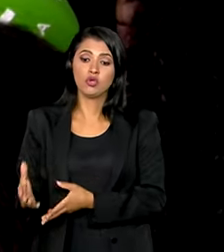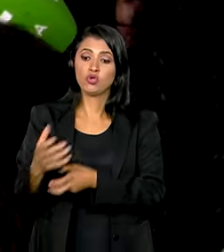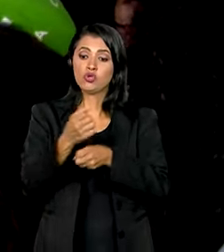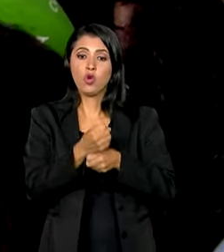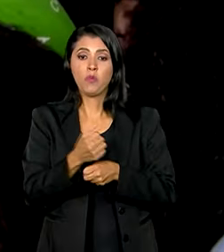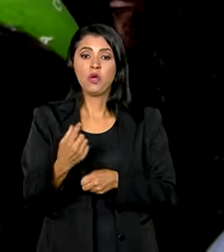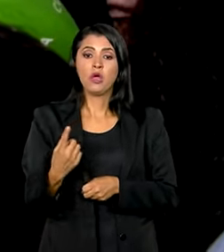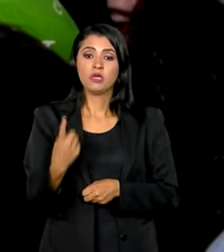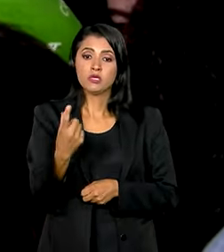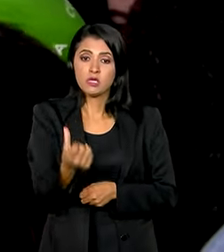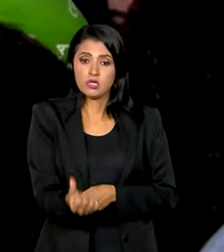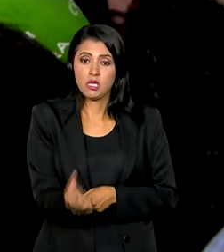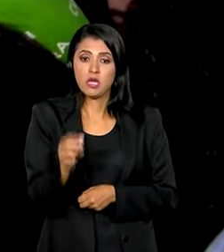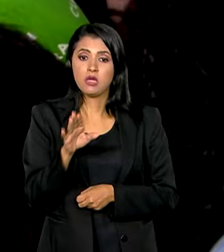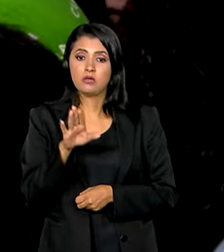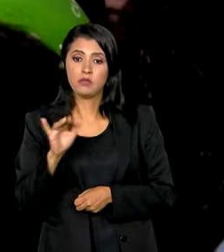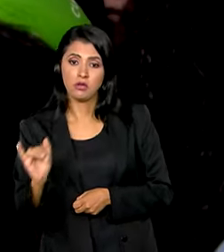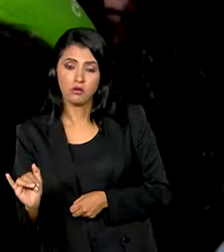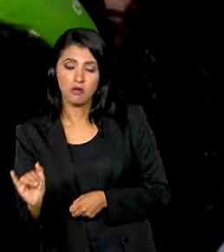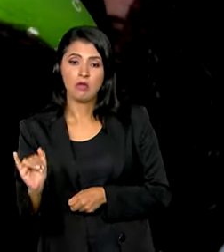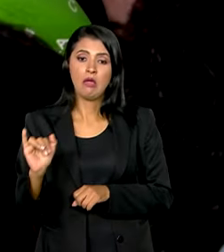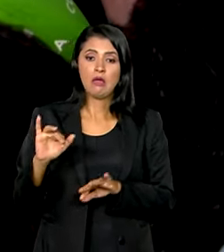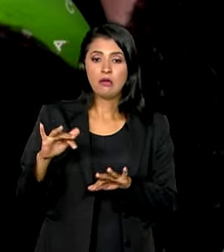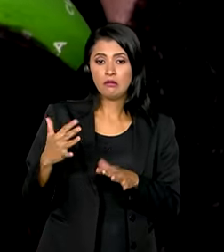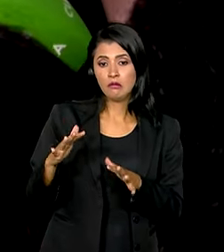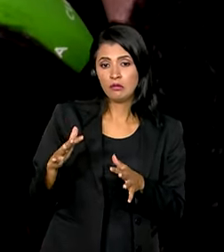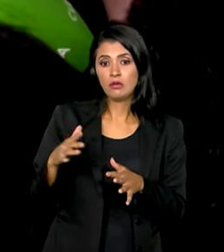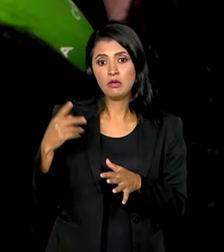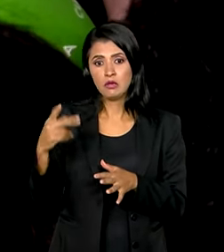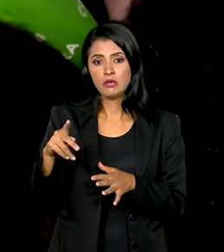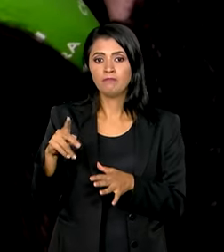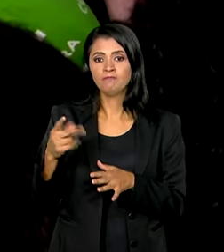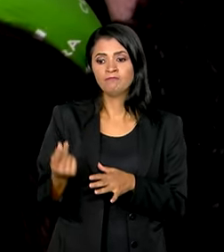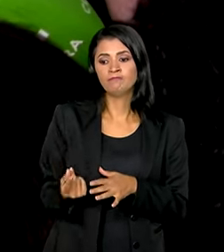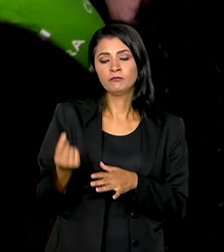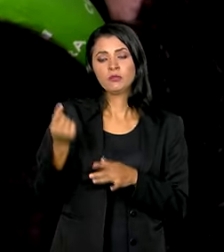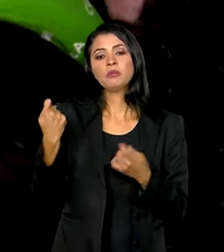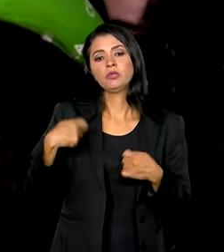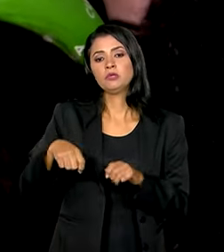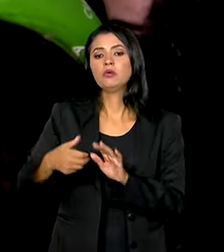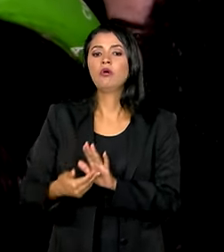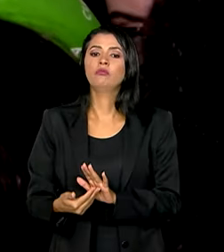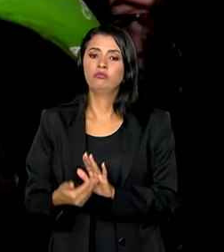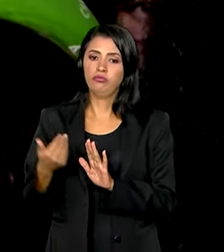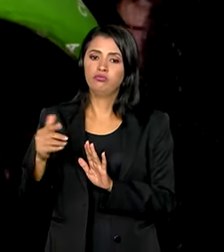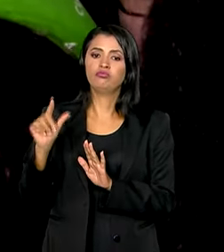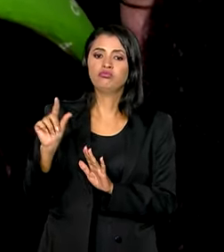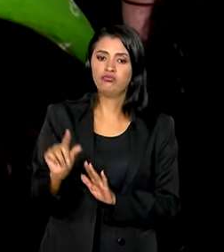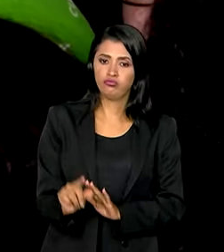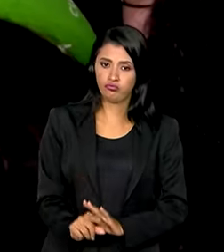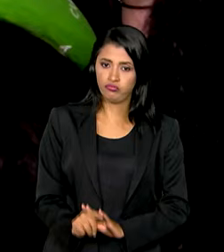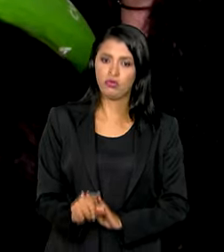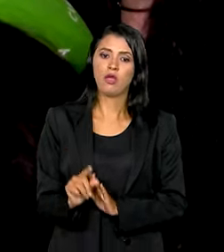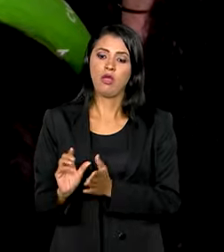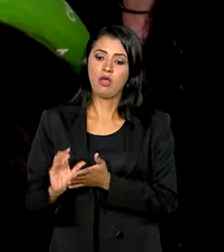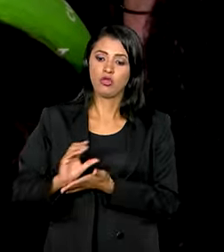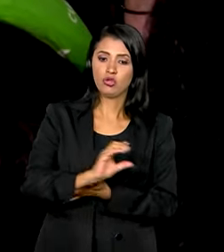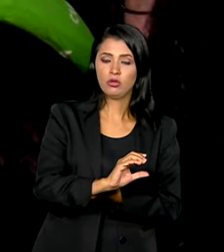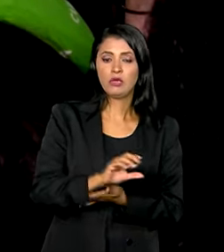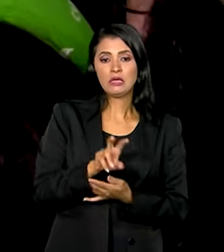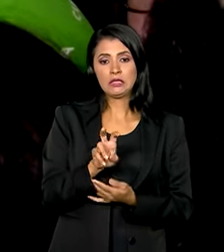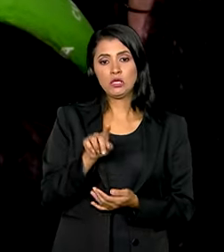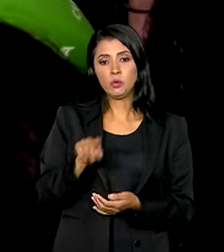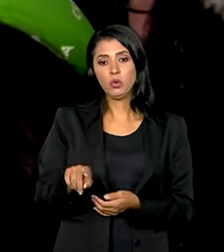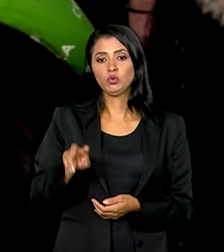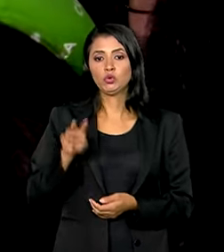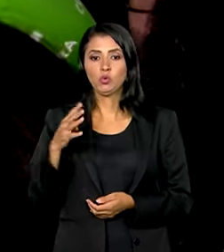torno de R 16 bilhões. E aí, em torno desse aspecto, nós tivemos que destinar um veto de R 5